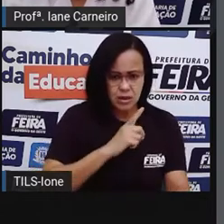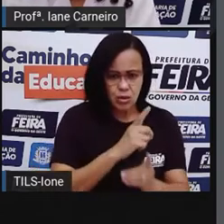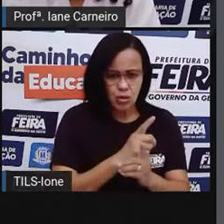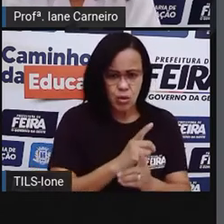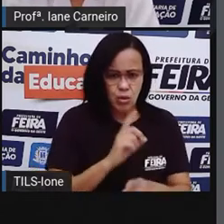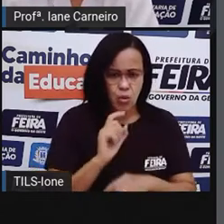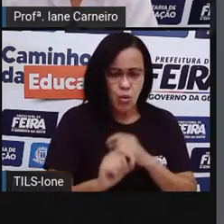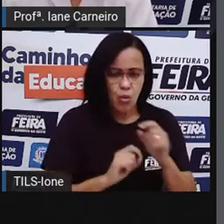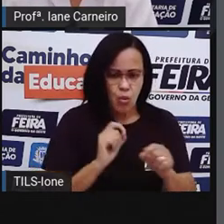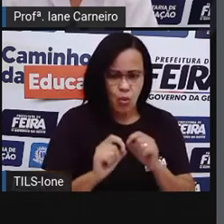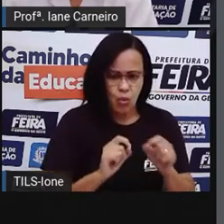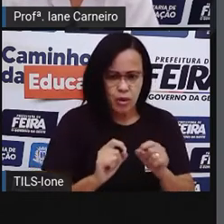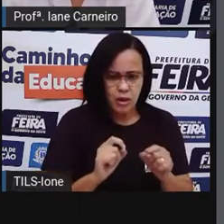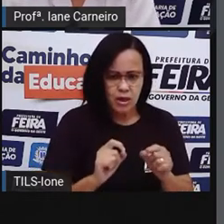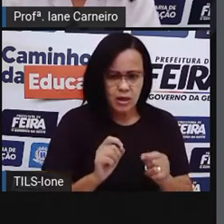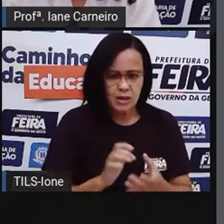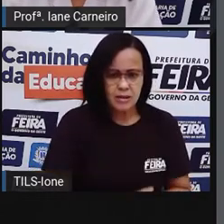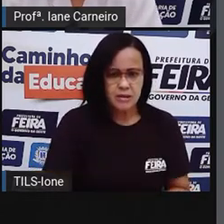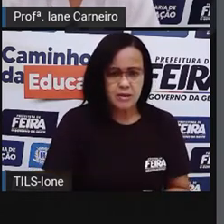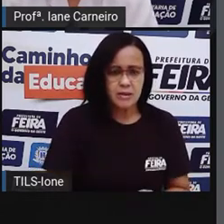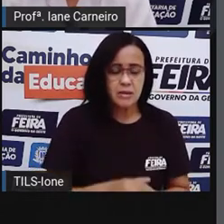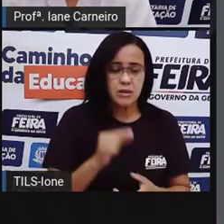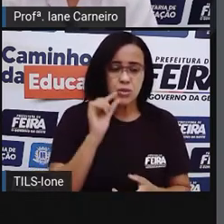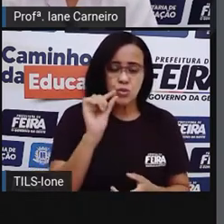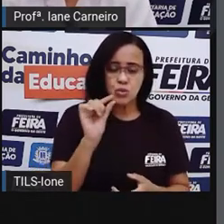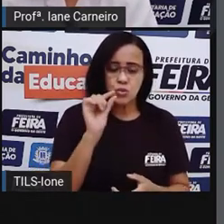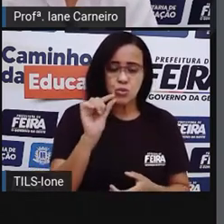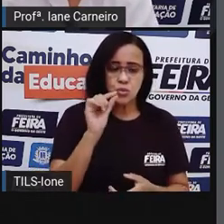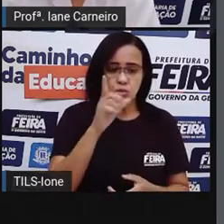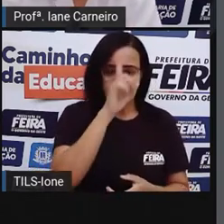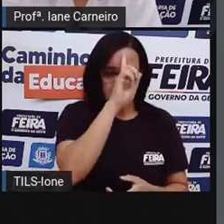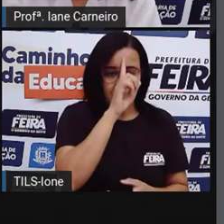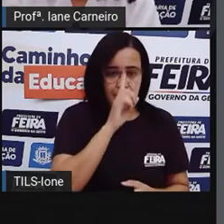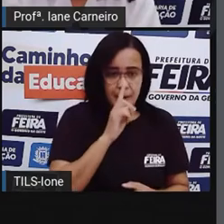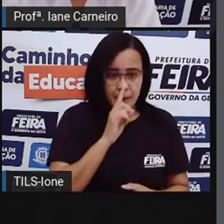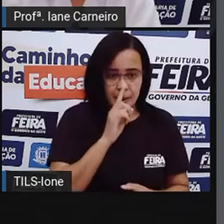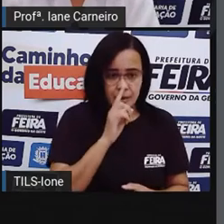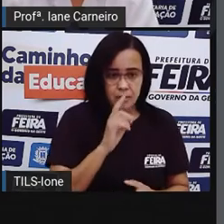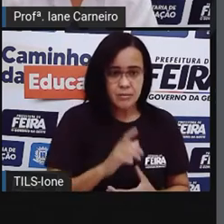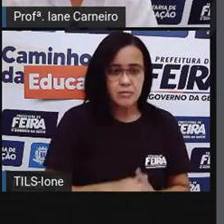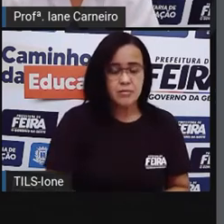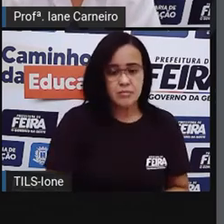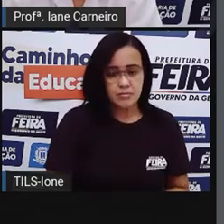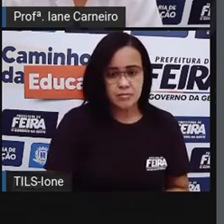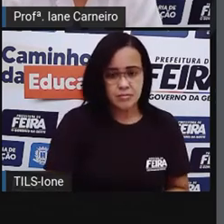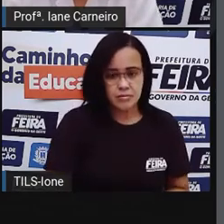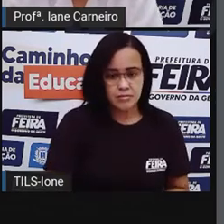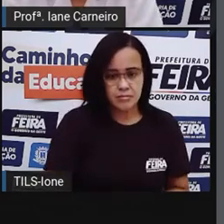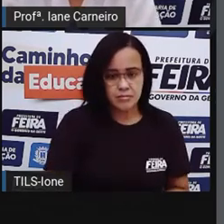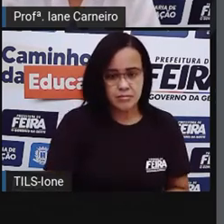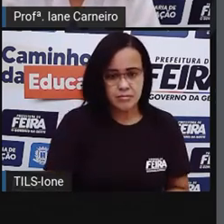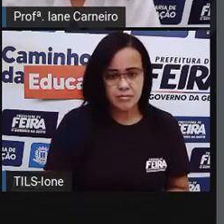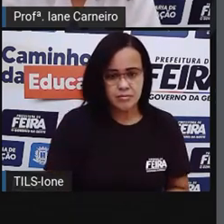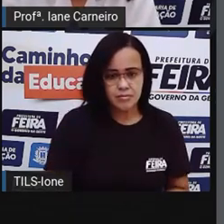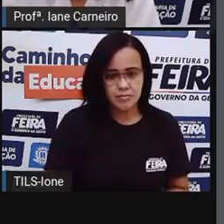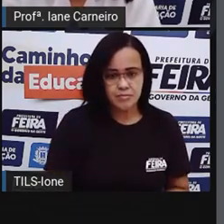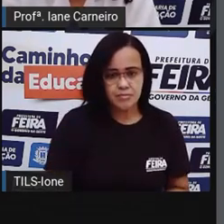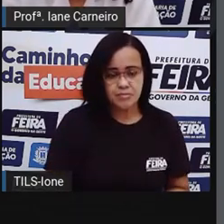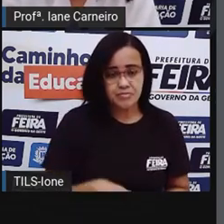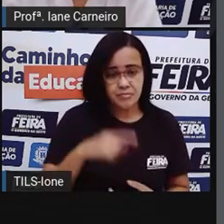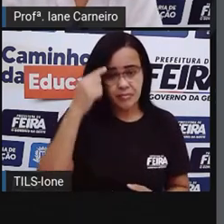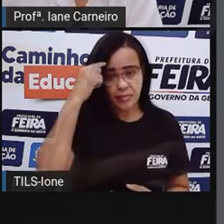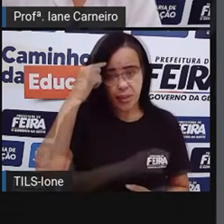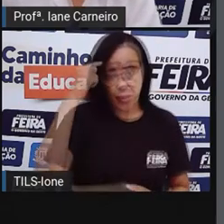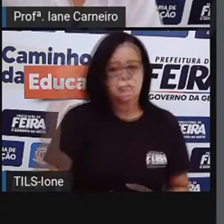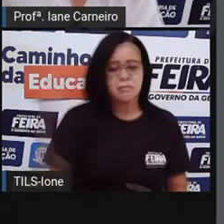graúdo e amarelinho e a galinha pensou logo em plantá-lo para depois obter uma colheita